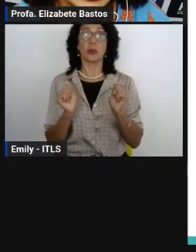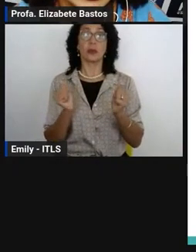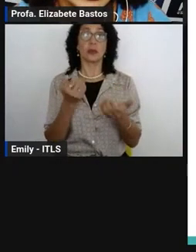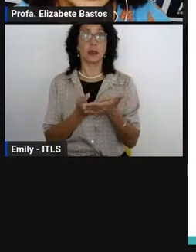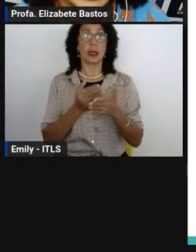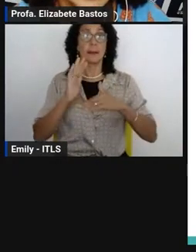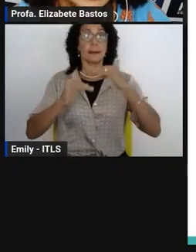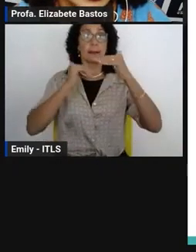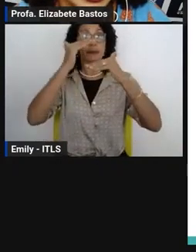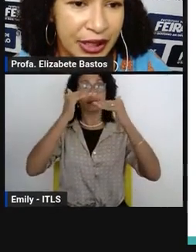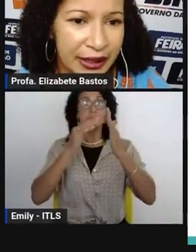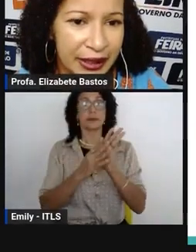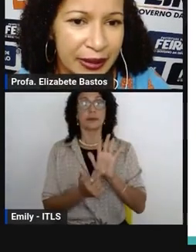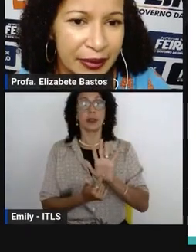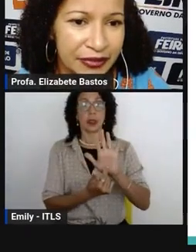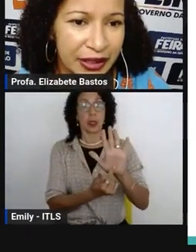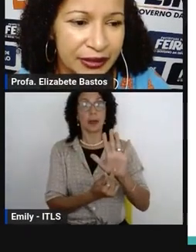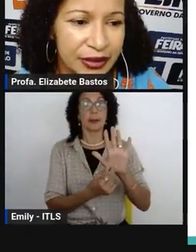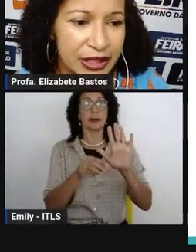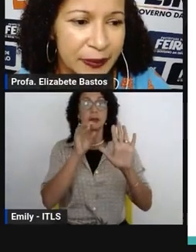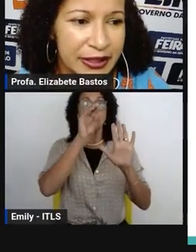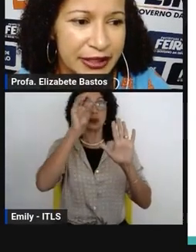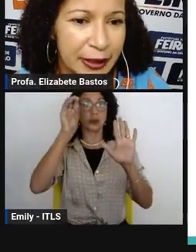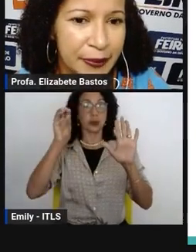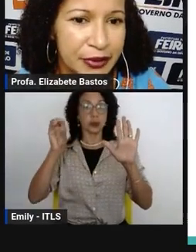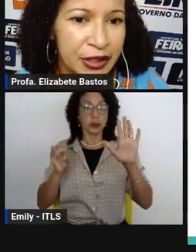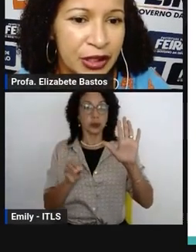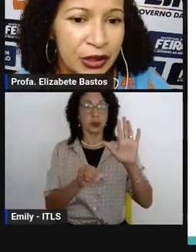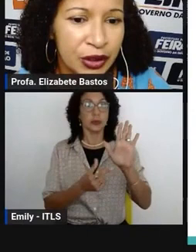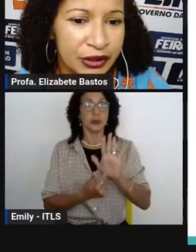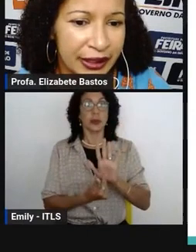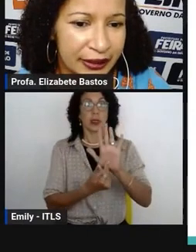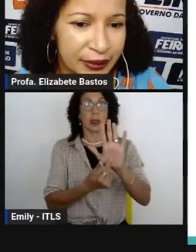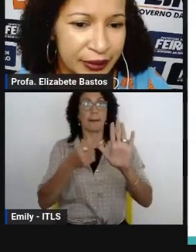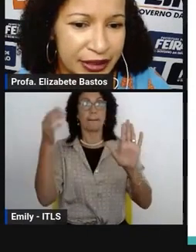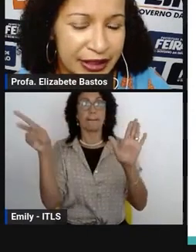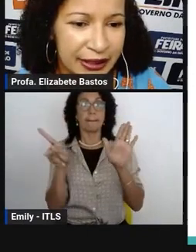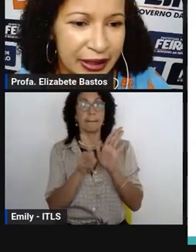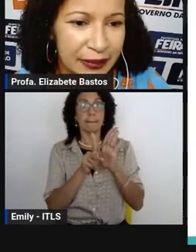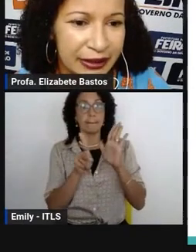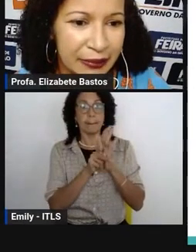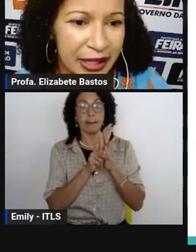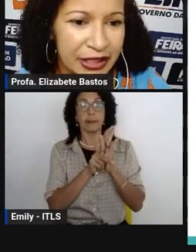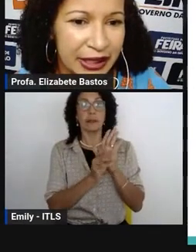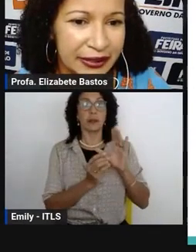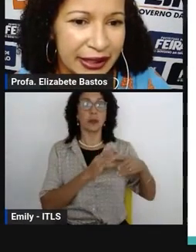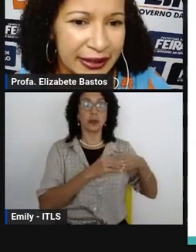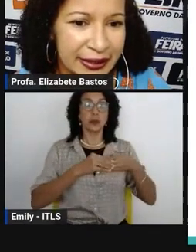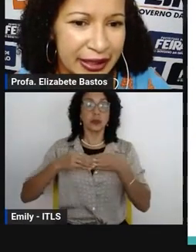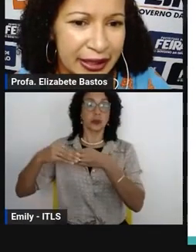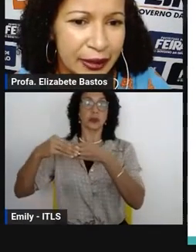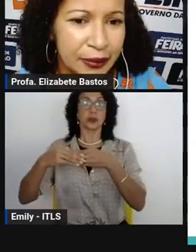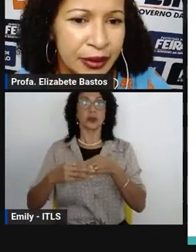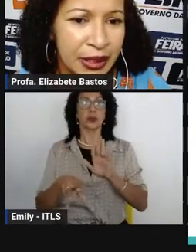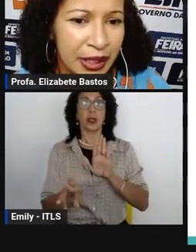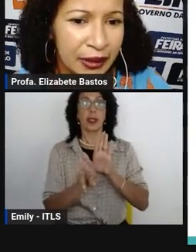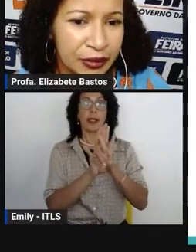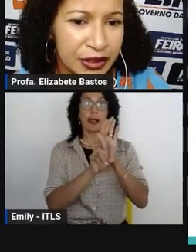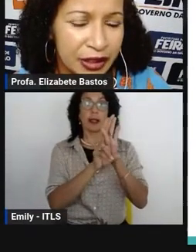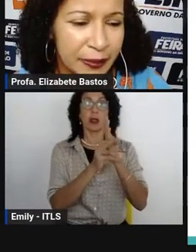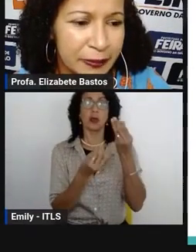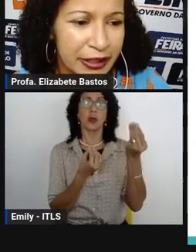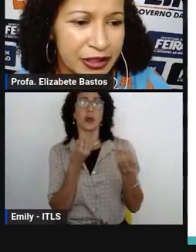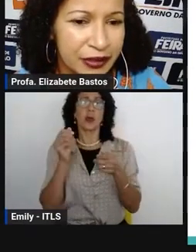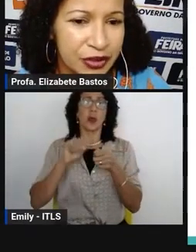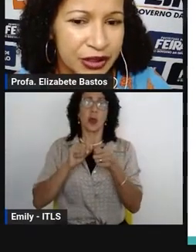Aqui tem o diagrama falando desses princípios norteadores da matemática, integração, a